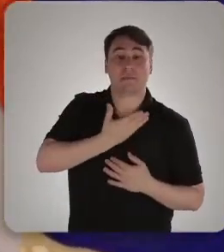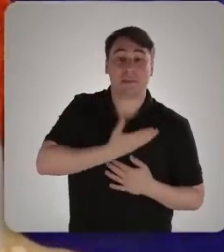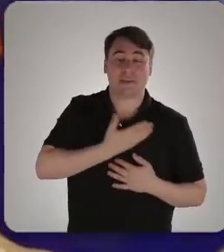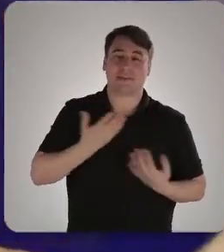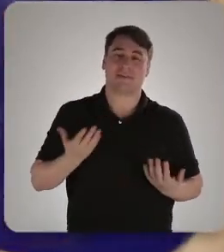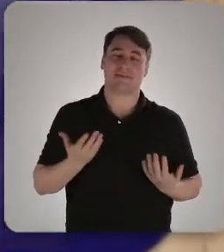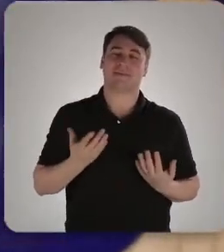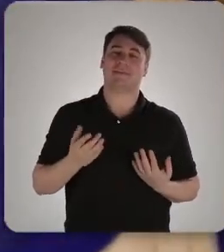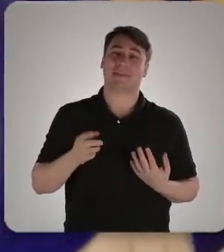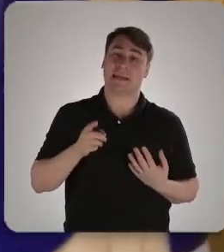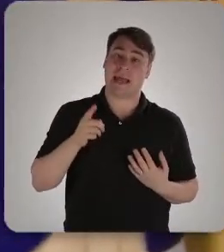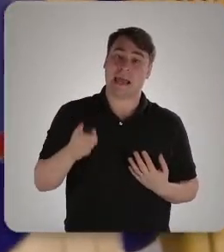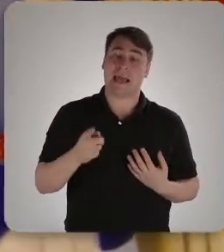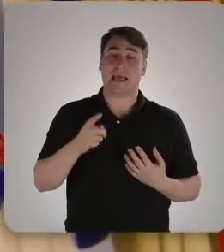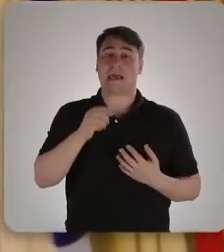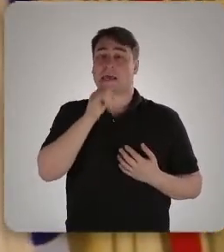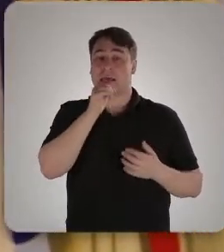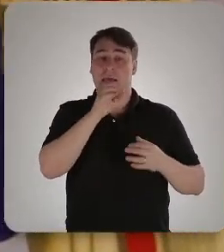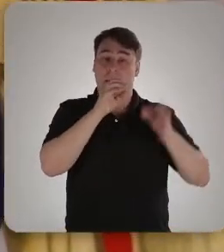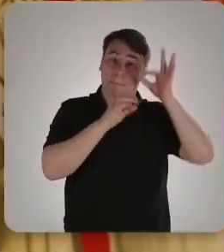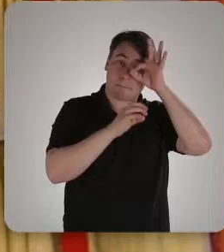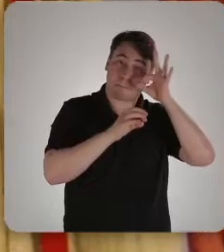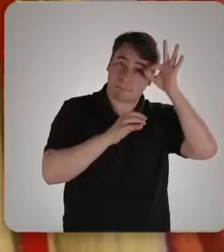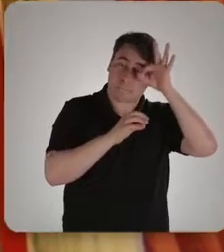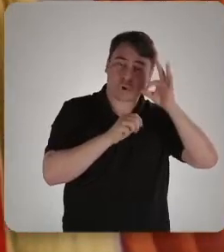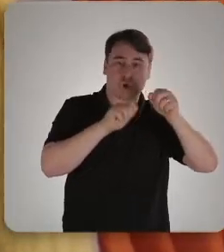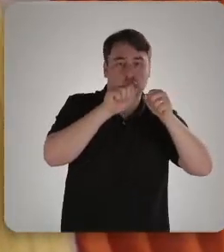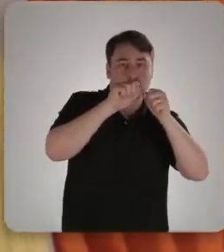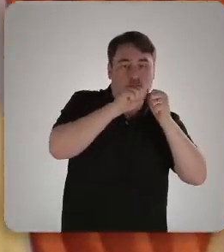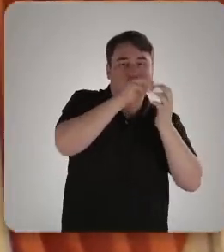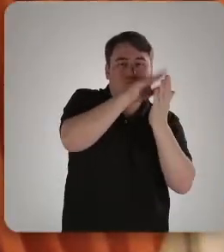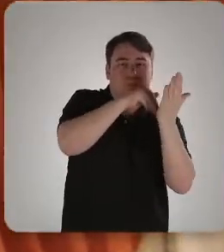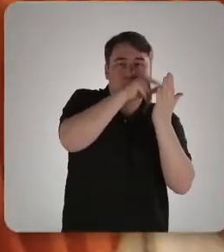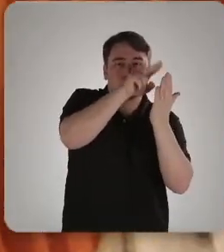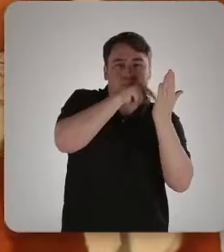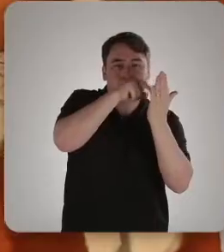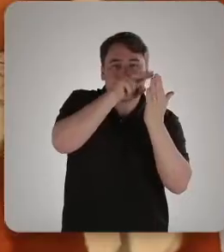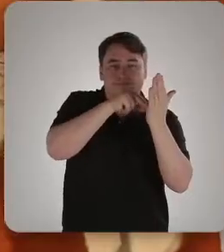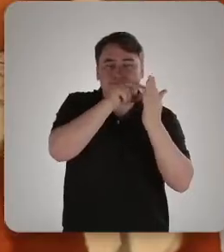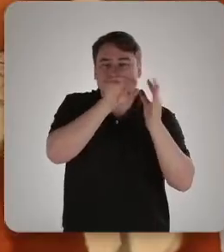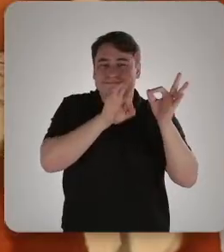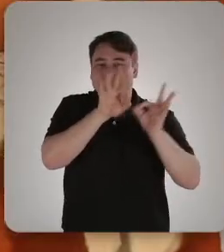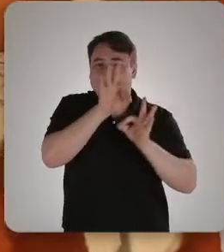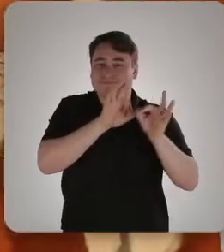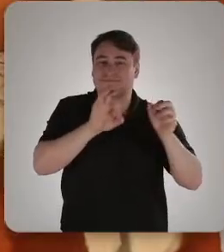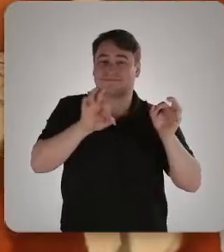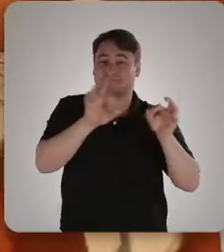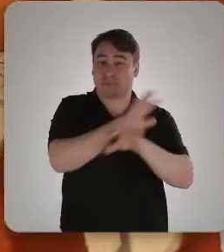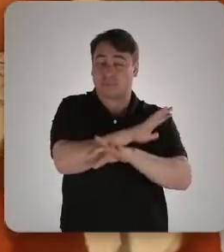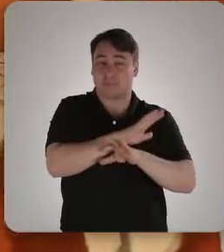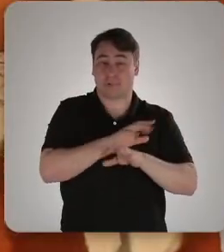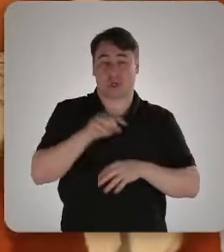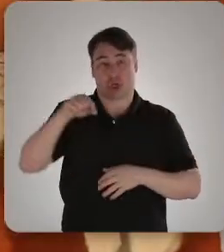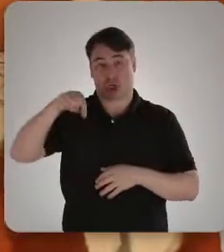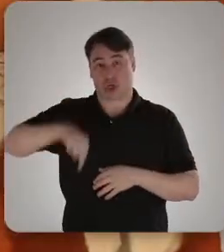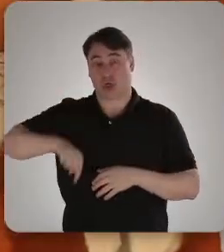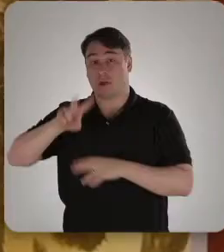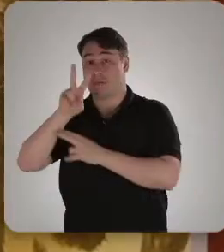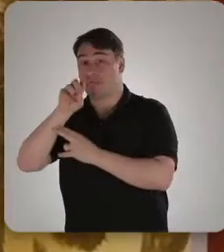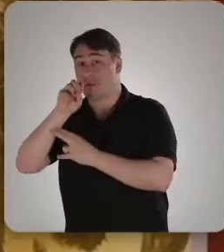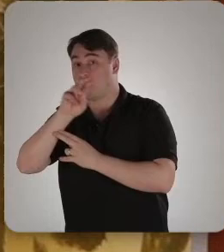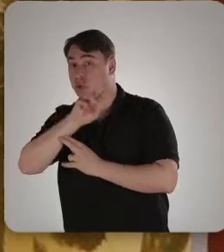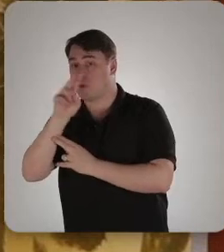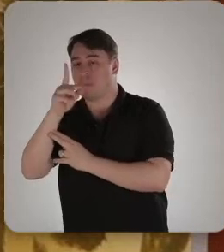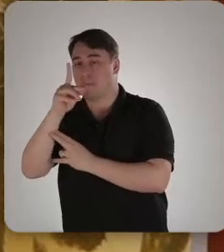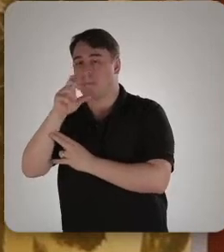serviram de modelo para a arte de Portinari. Aqui, Dona Peregrina rezava